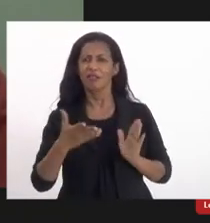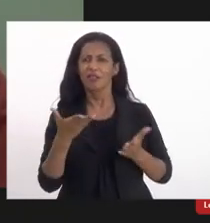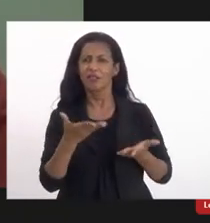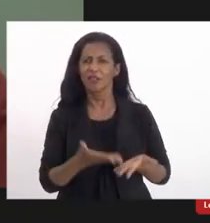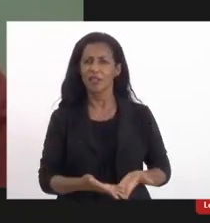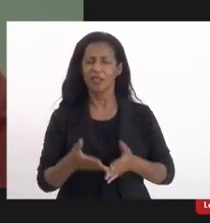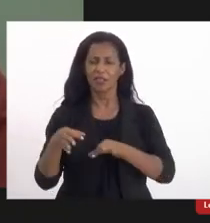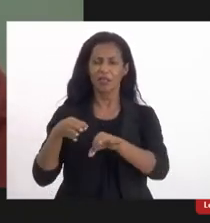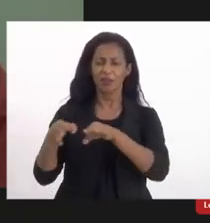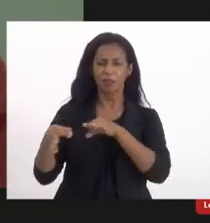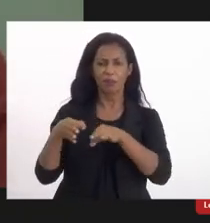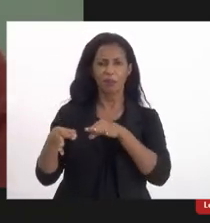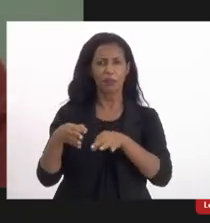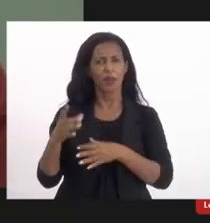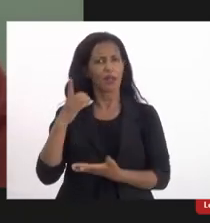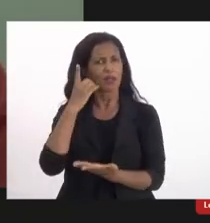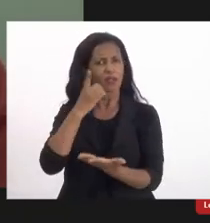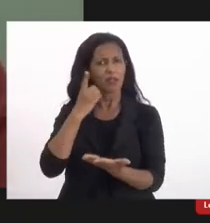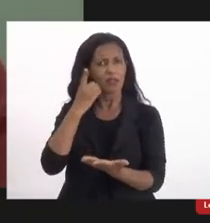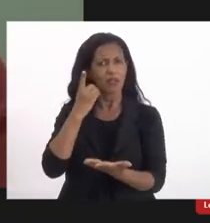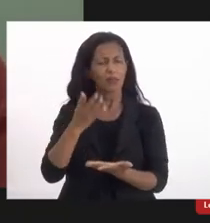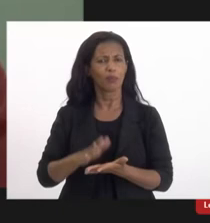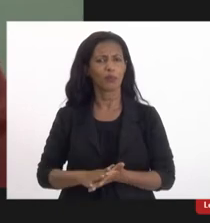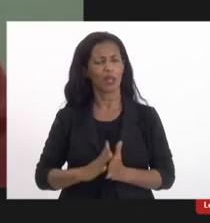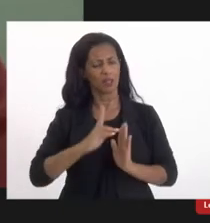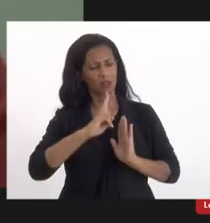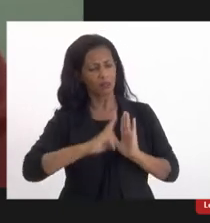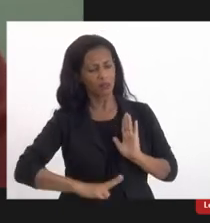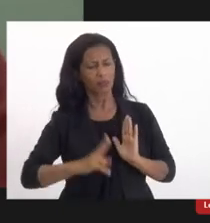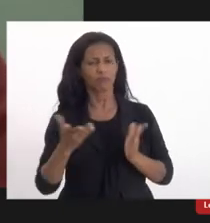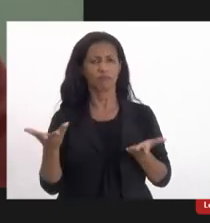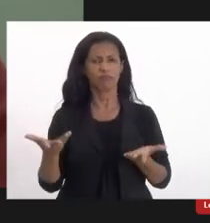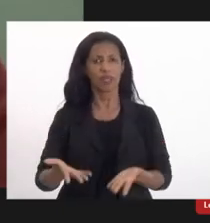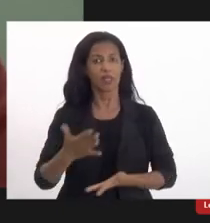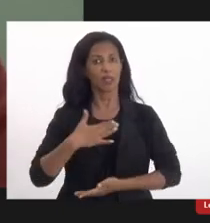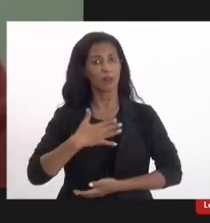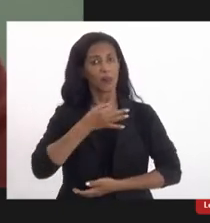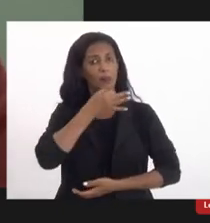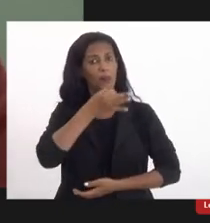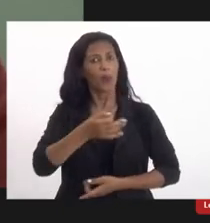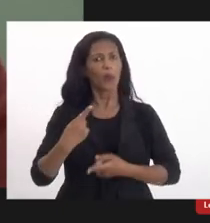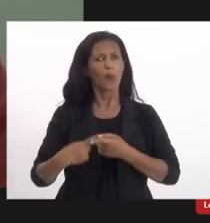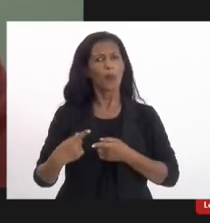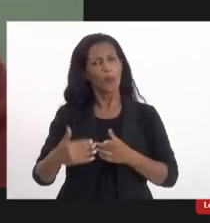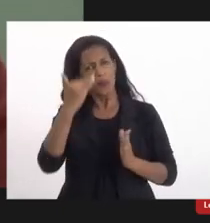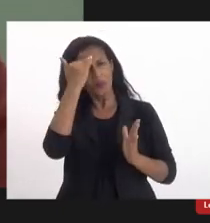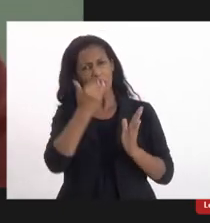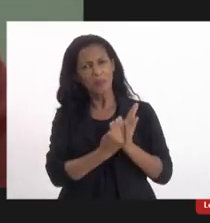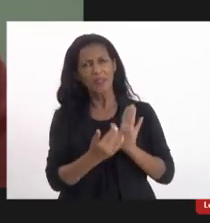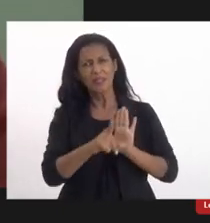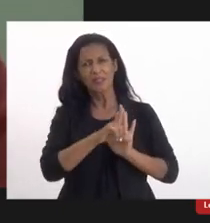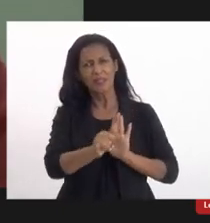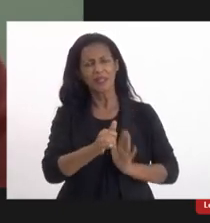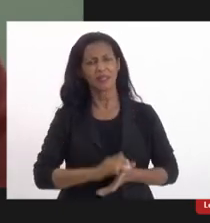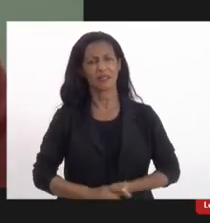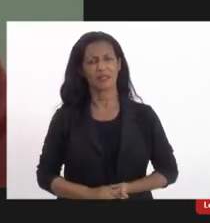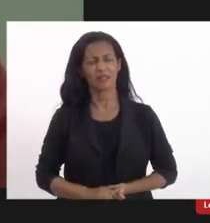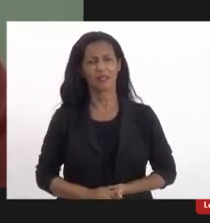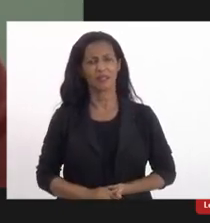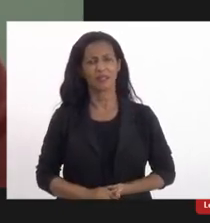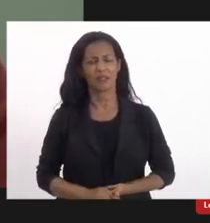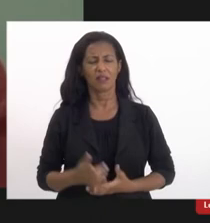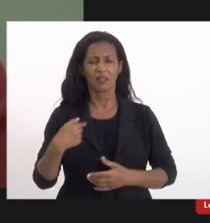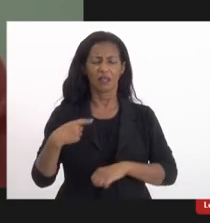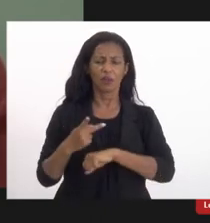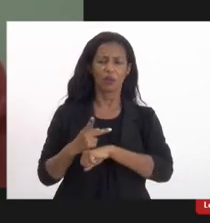esse projeto lindo da nossa deputada que foi lido aqui, então, na minha opinião, por que não se cumpre a lei? Eu fui